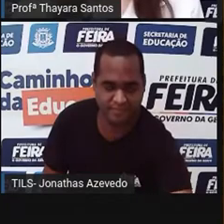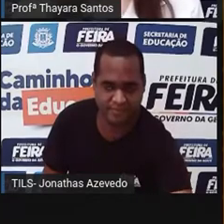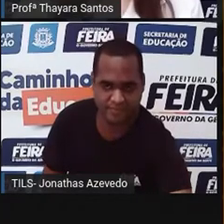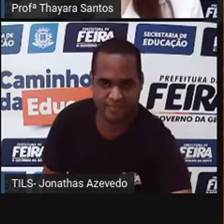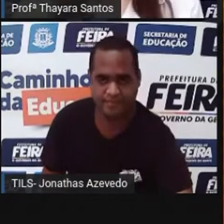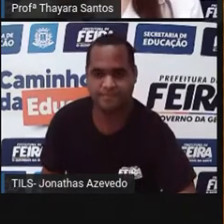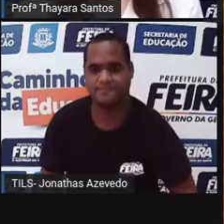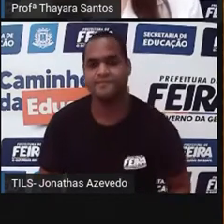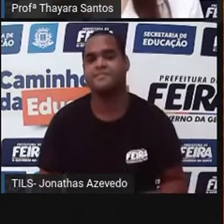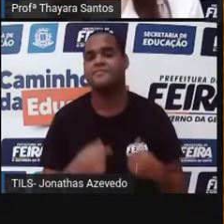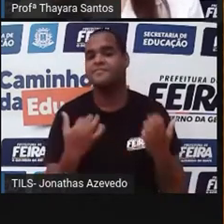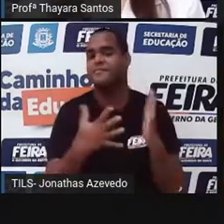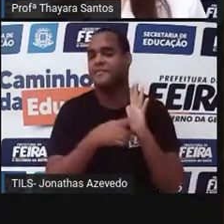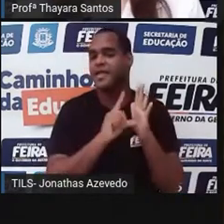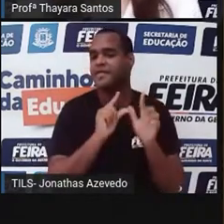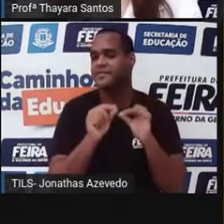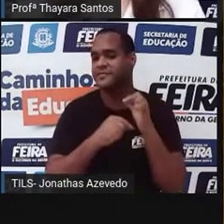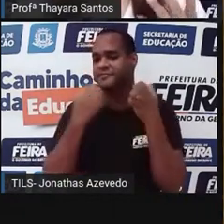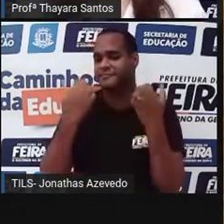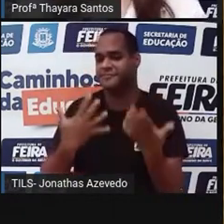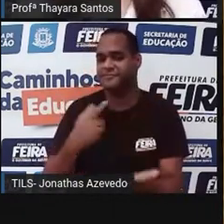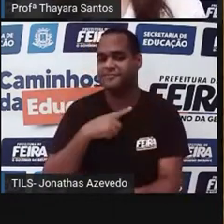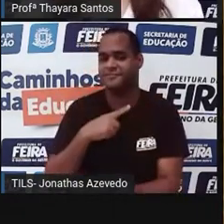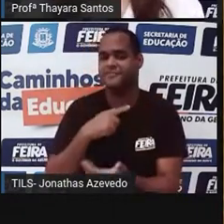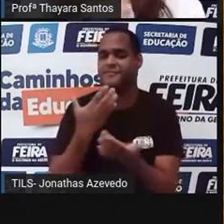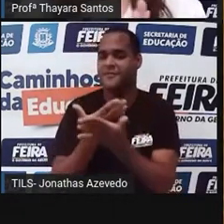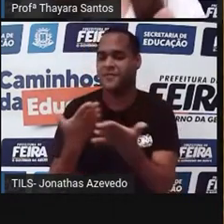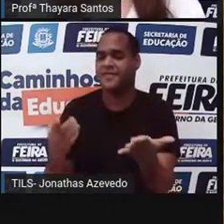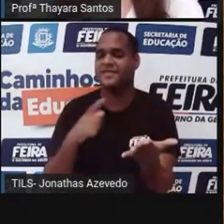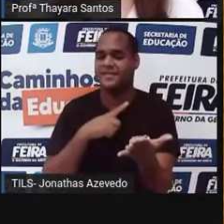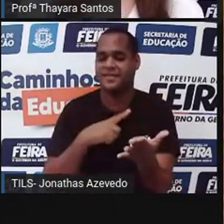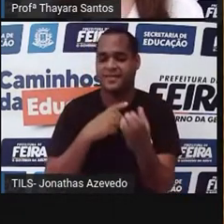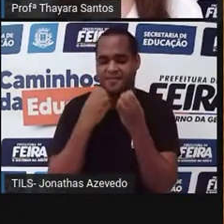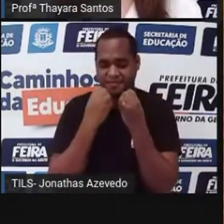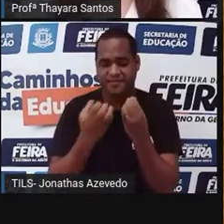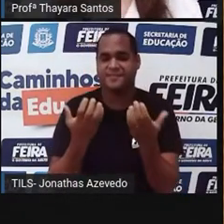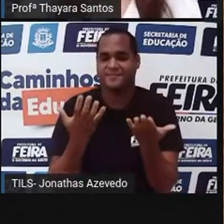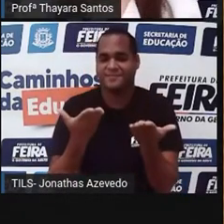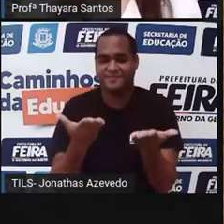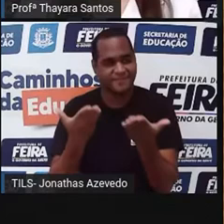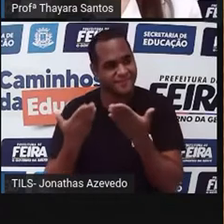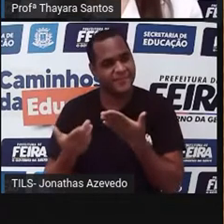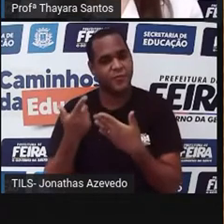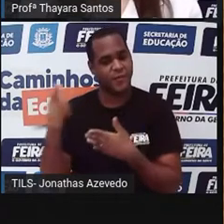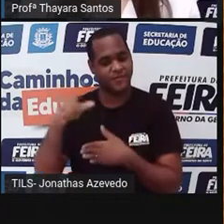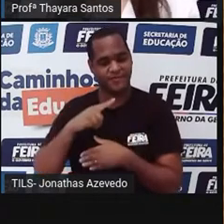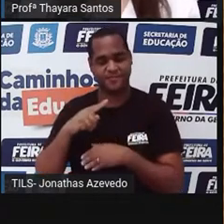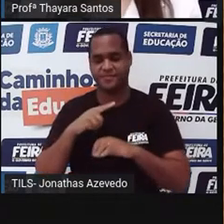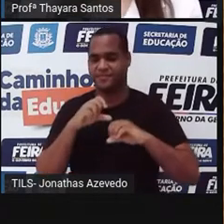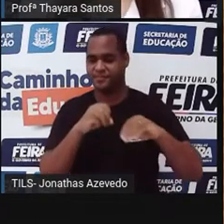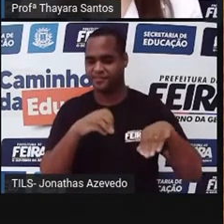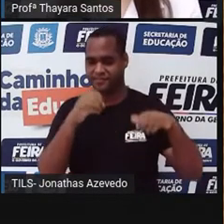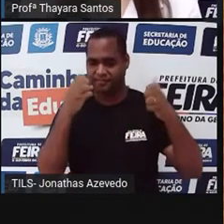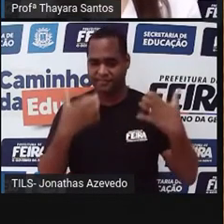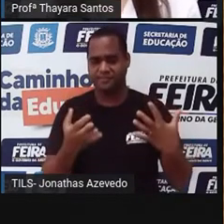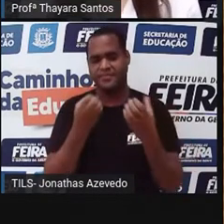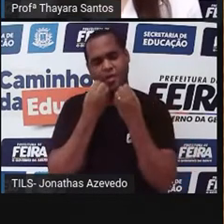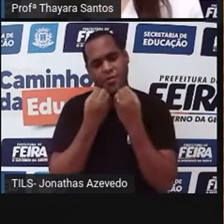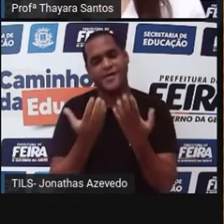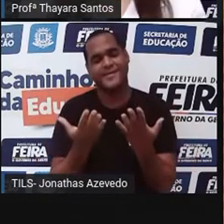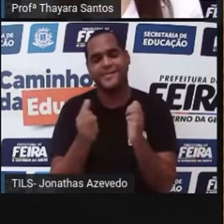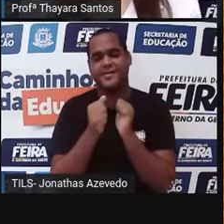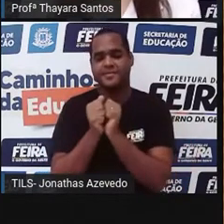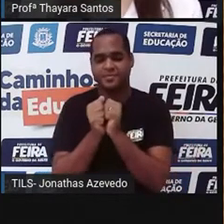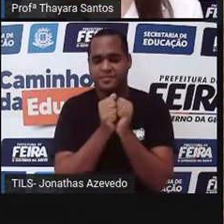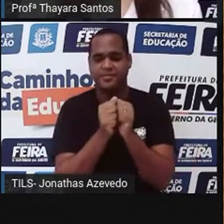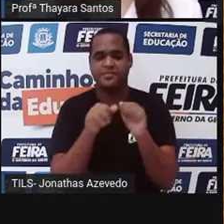Antes de tudo, sejam vocês aí que estão do outro lado muito bem-vindos na nossa aula de hoje. É muito bom ter vocês aqui conosco,